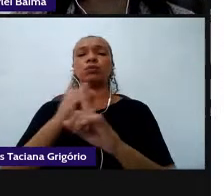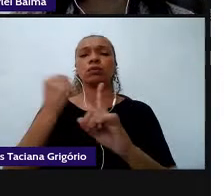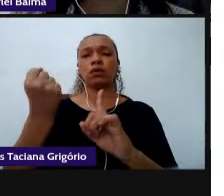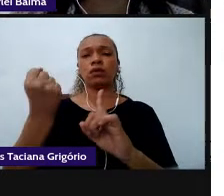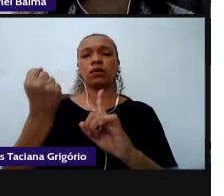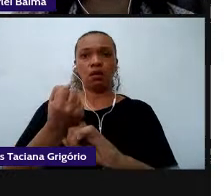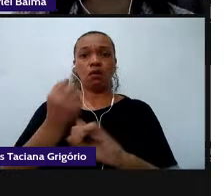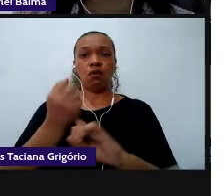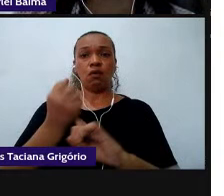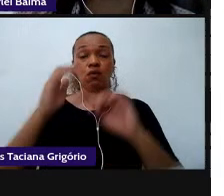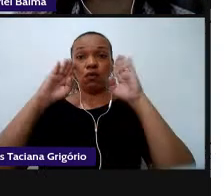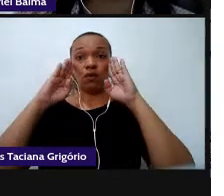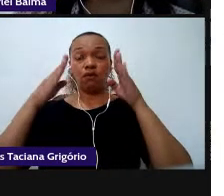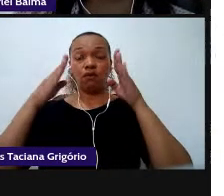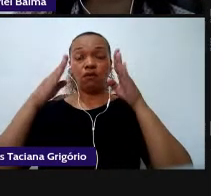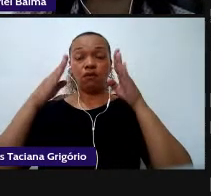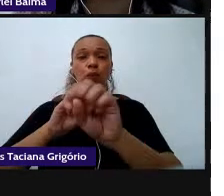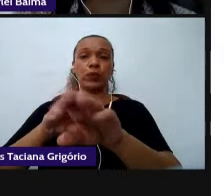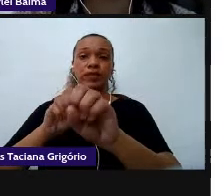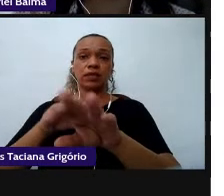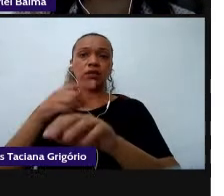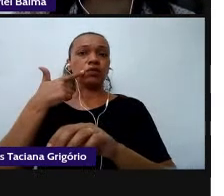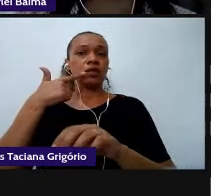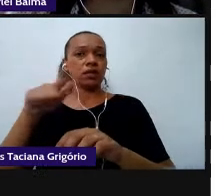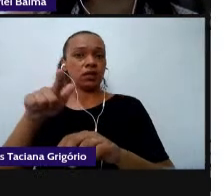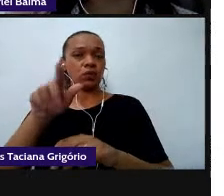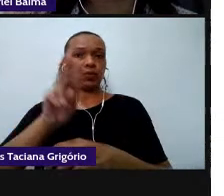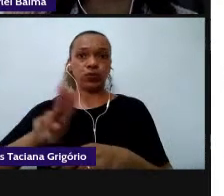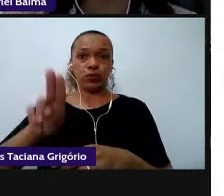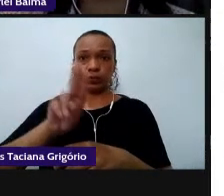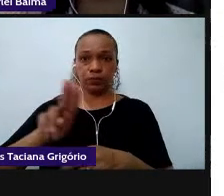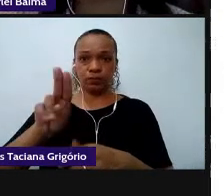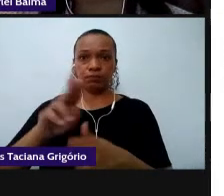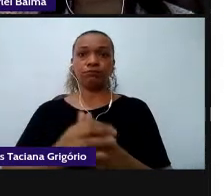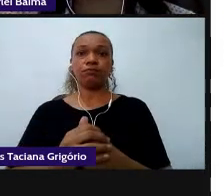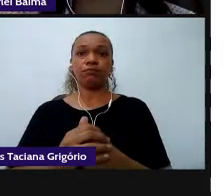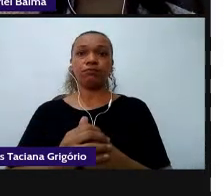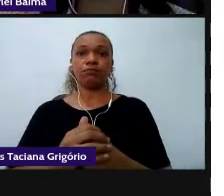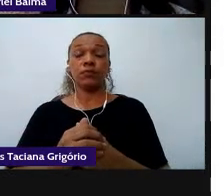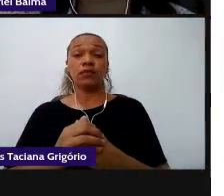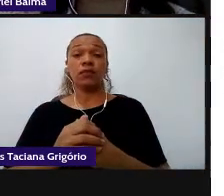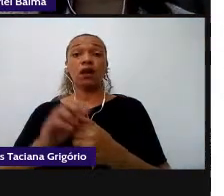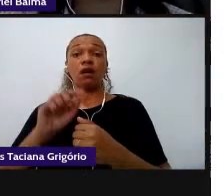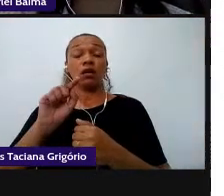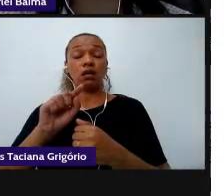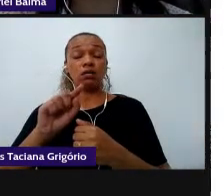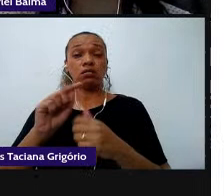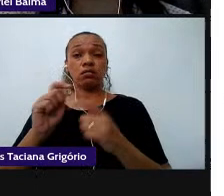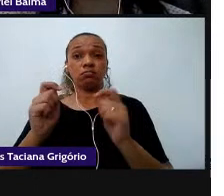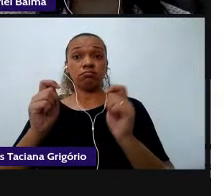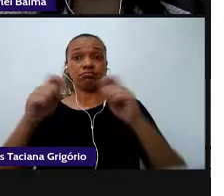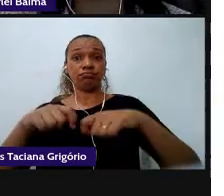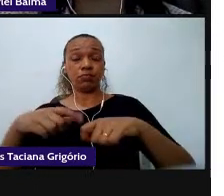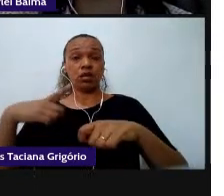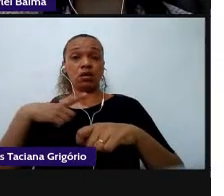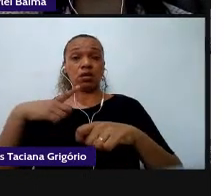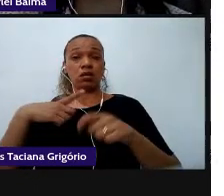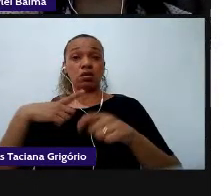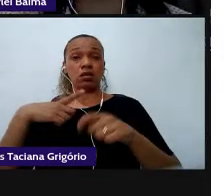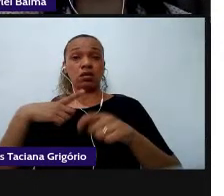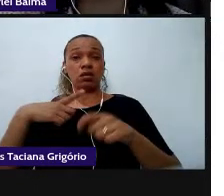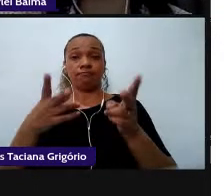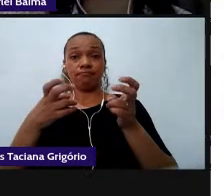língua e sensível aos contextos de uso então nessa competência a gente percebe uma presença constante da